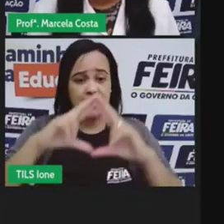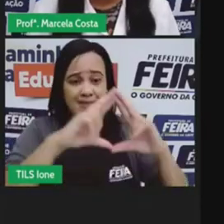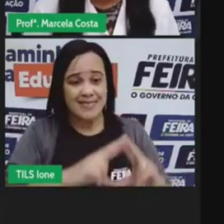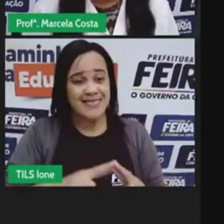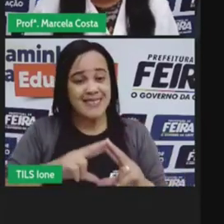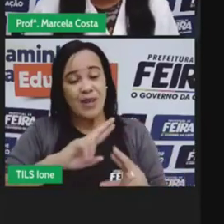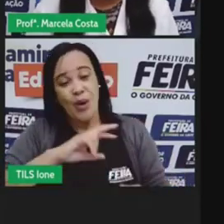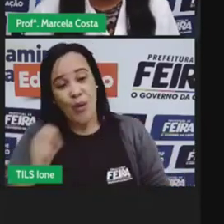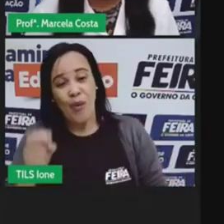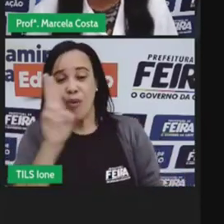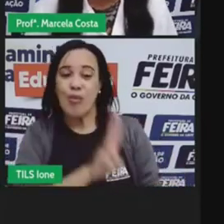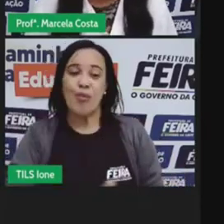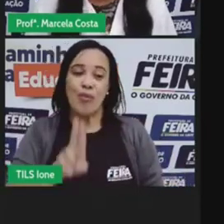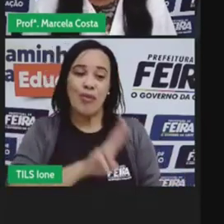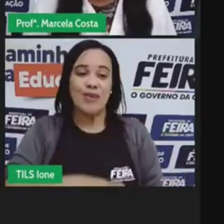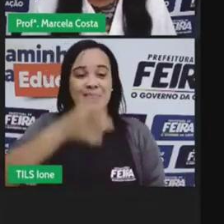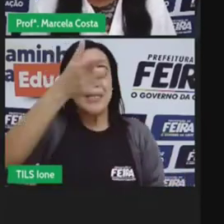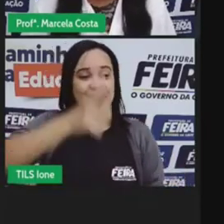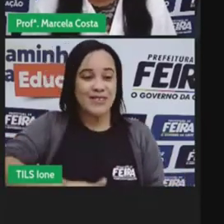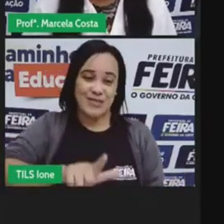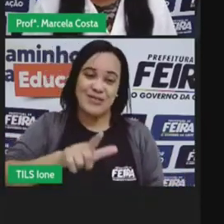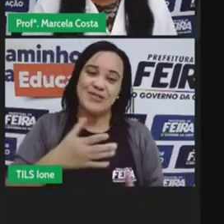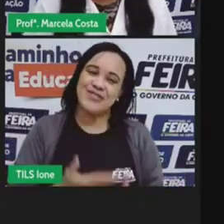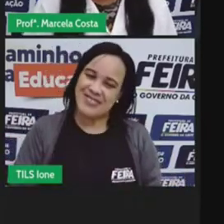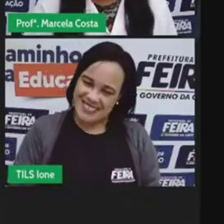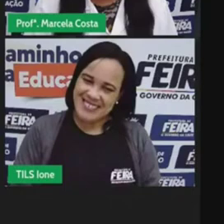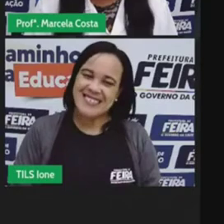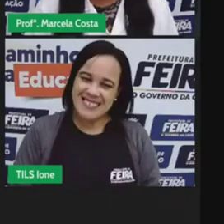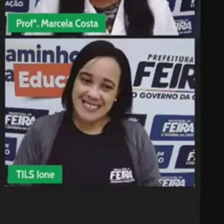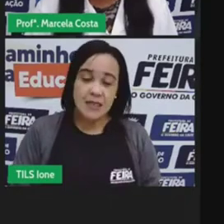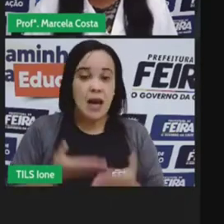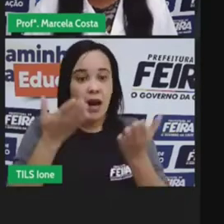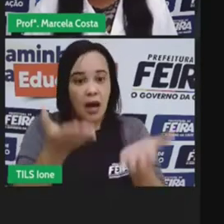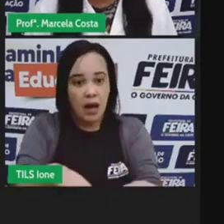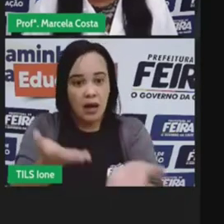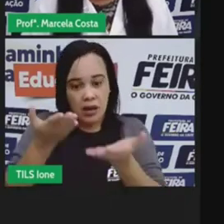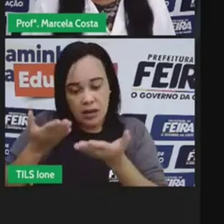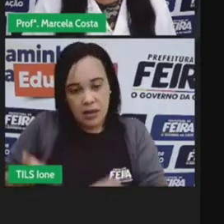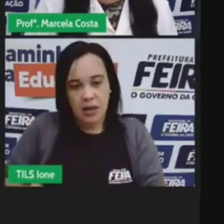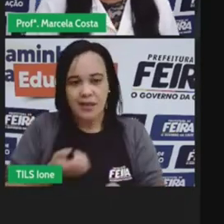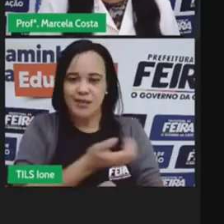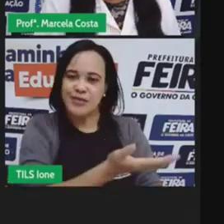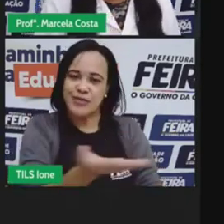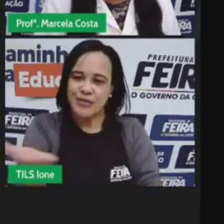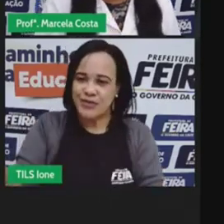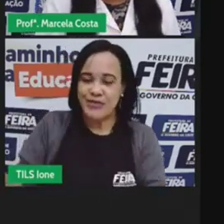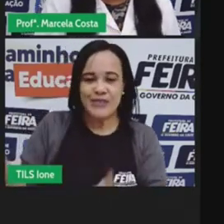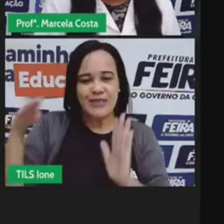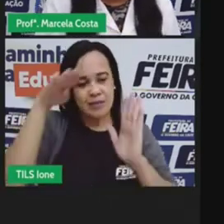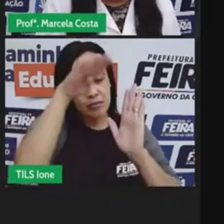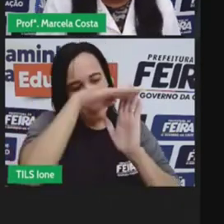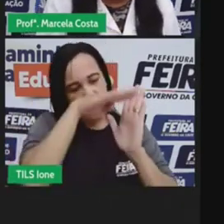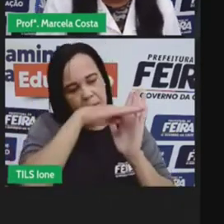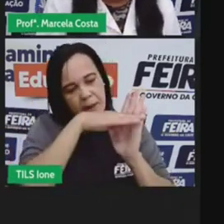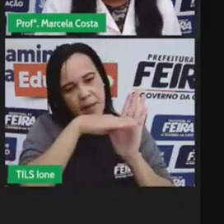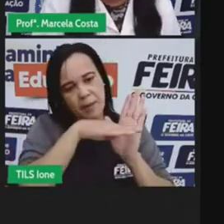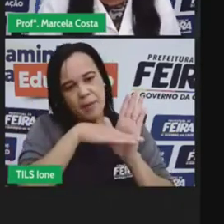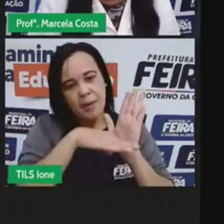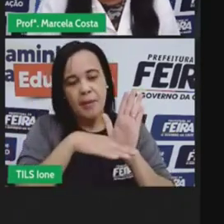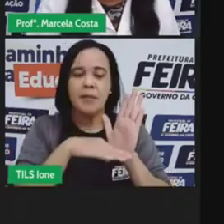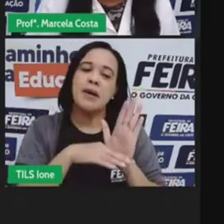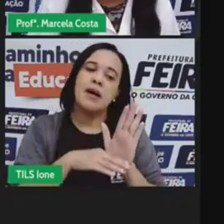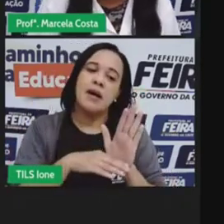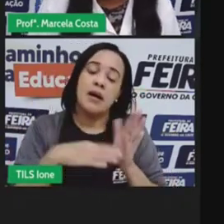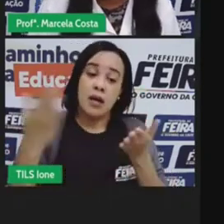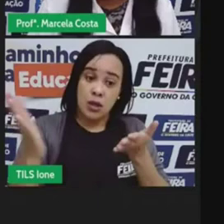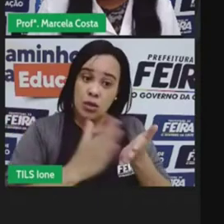agora criançada eu quero convidar vocês a fazer uma lista no caderno do que você quer do que